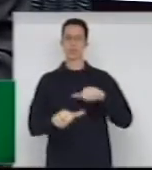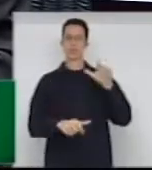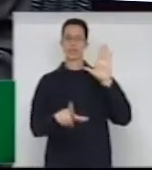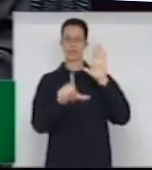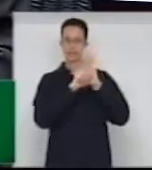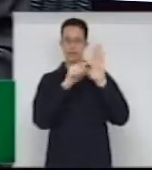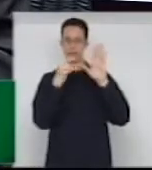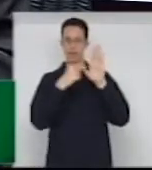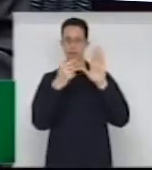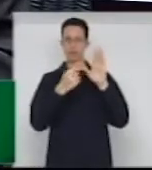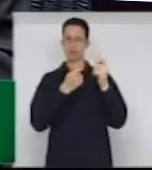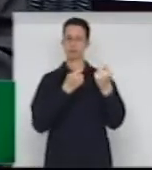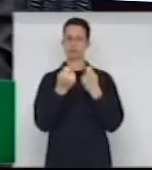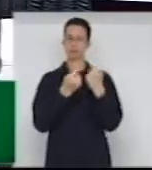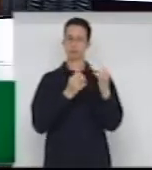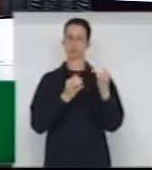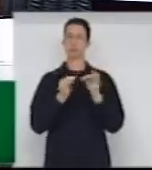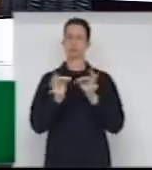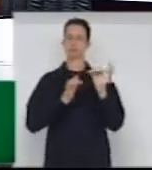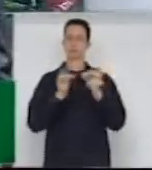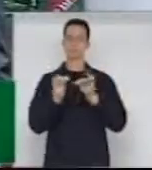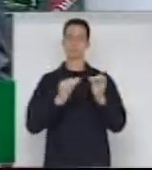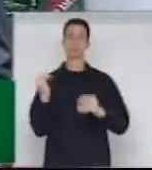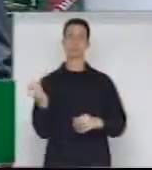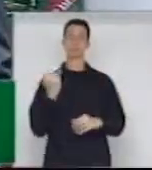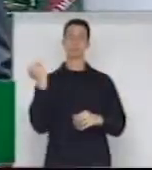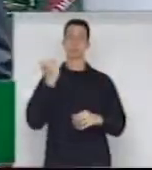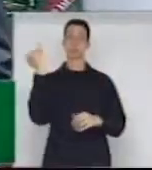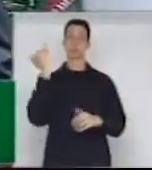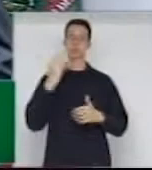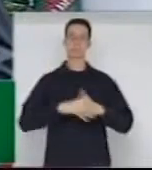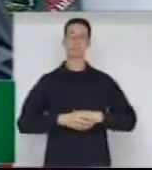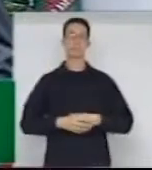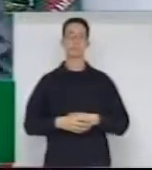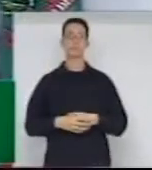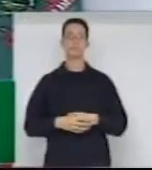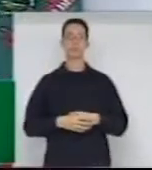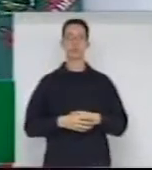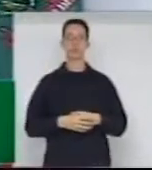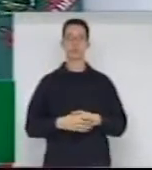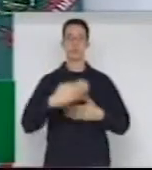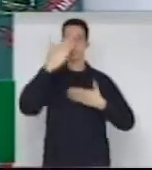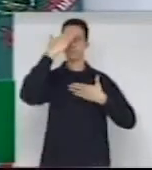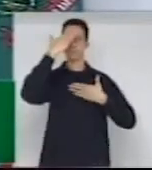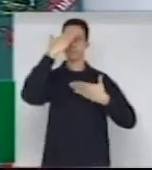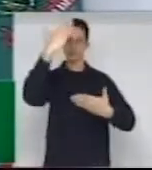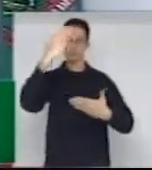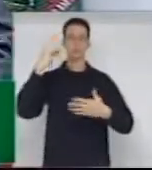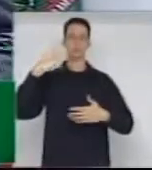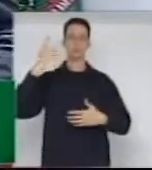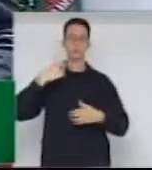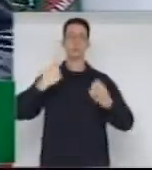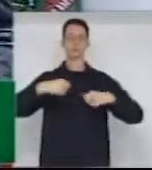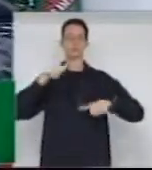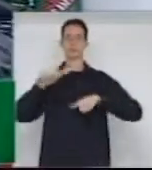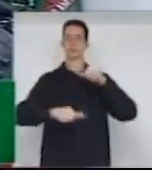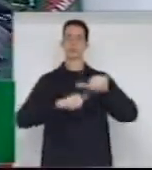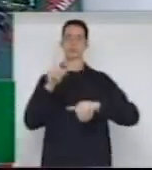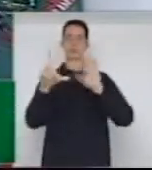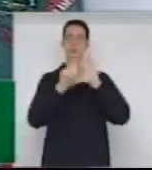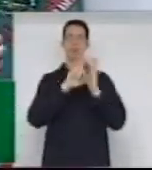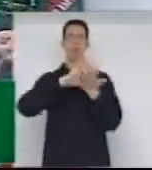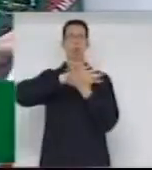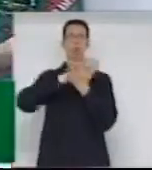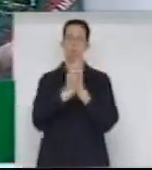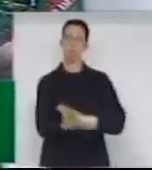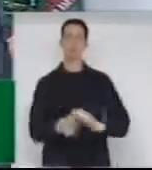situação é importante. Obrigado, deputado. Precisamos mudar esta lei discriminatória. Eu concordo com